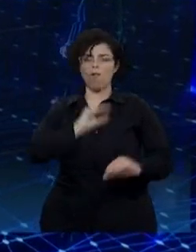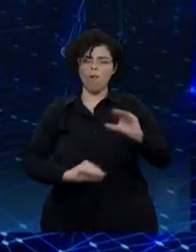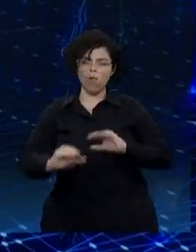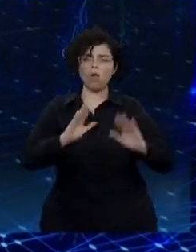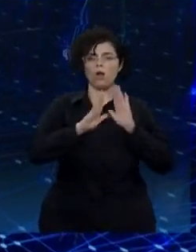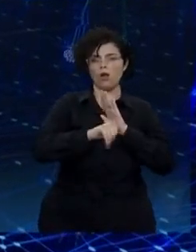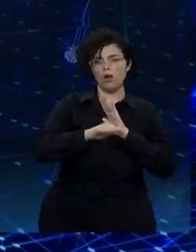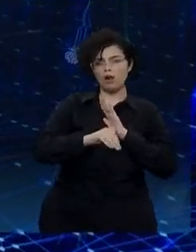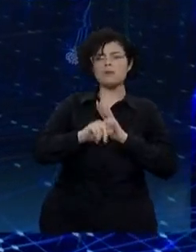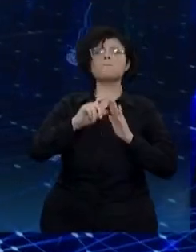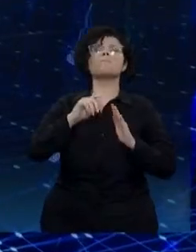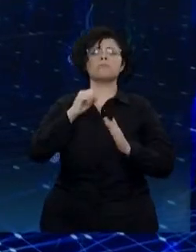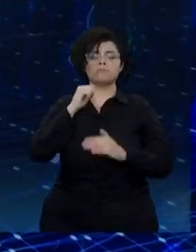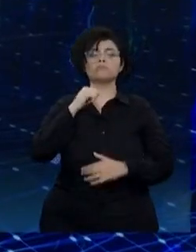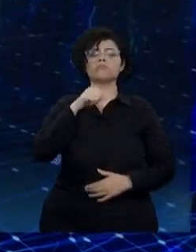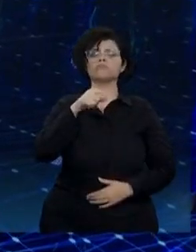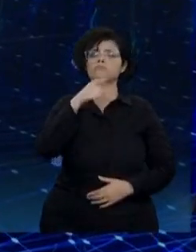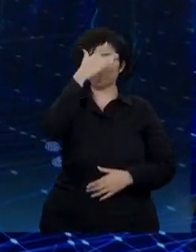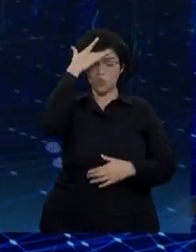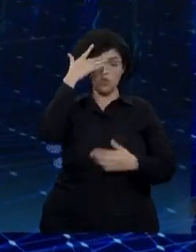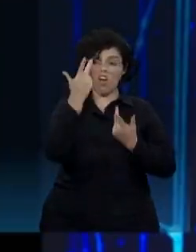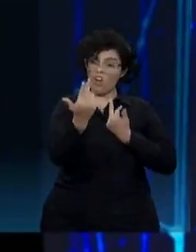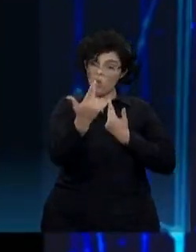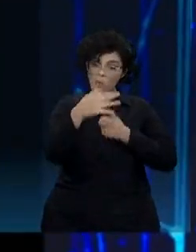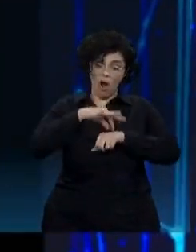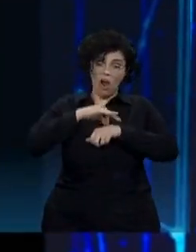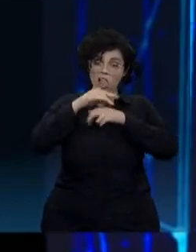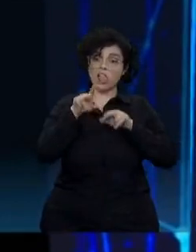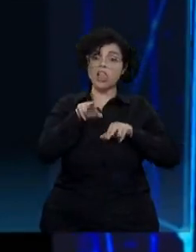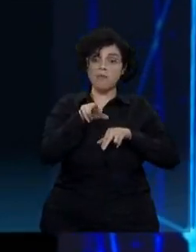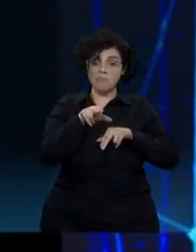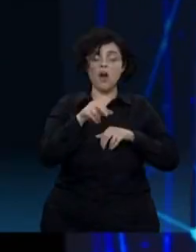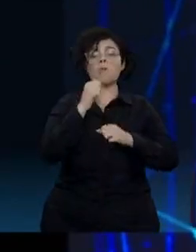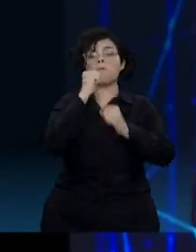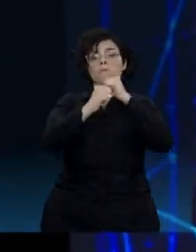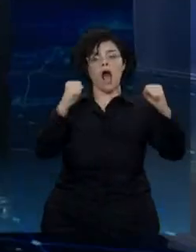e matou, sim, irmãos nordestinos sufocados em hospitais.